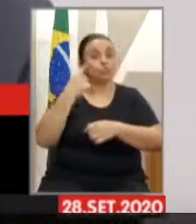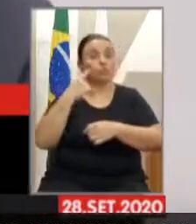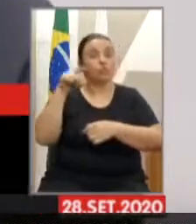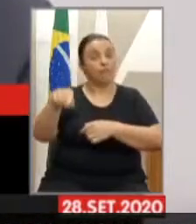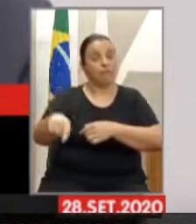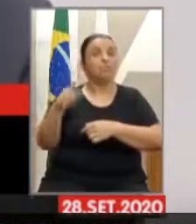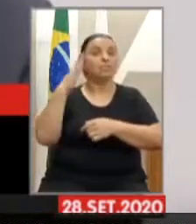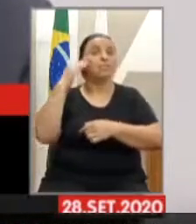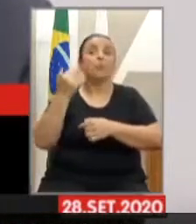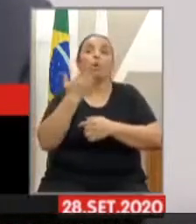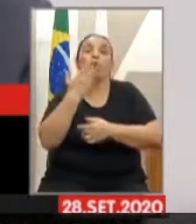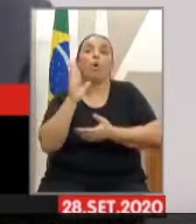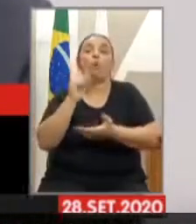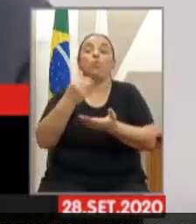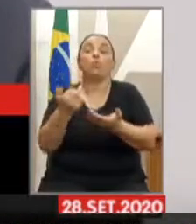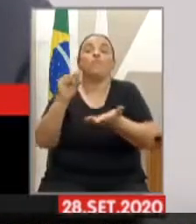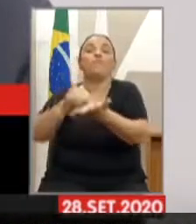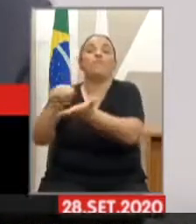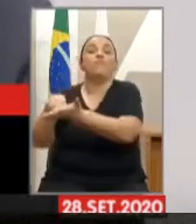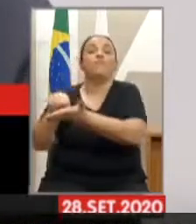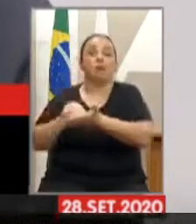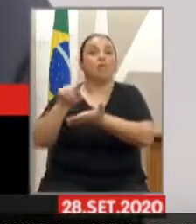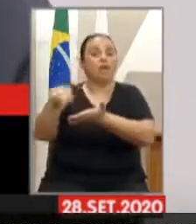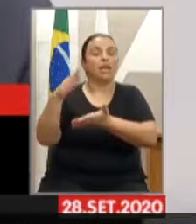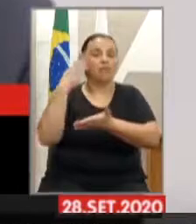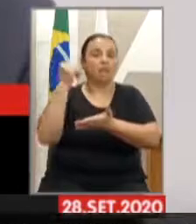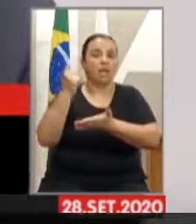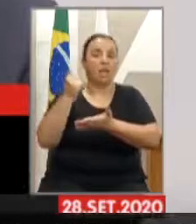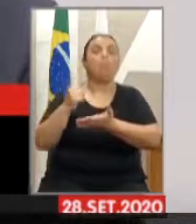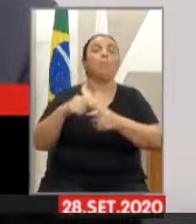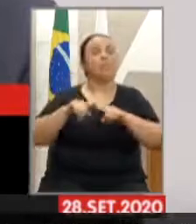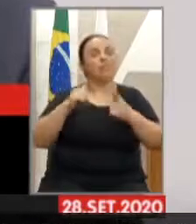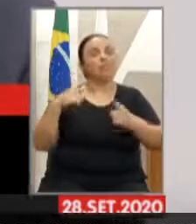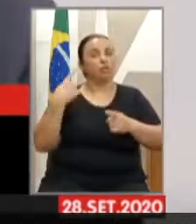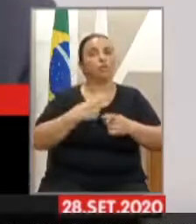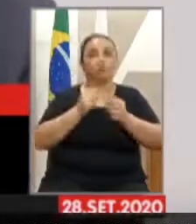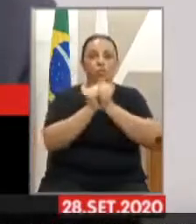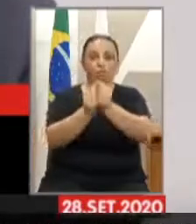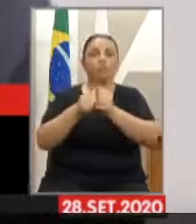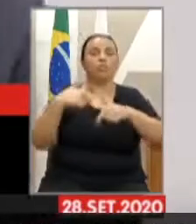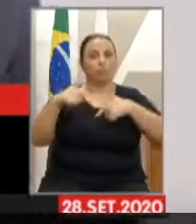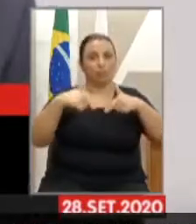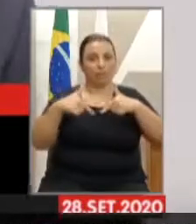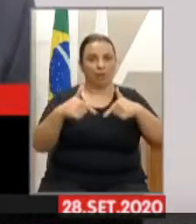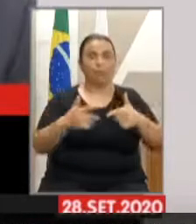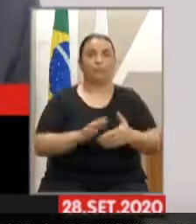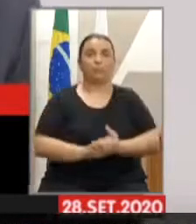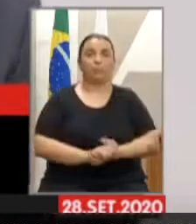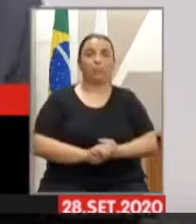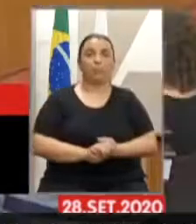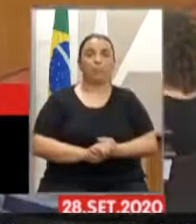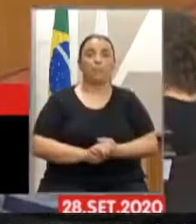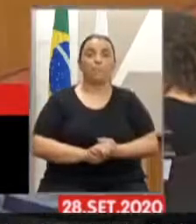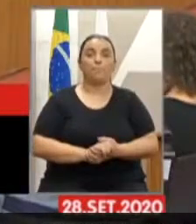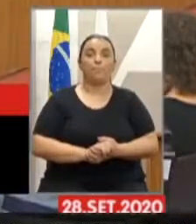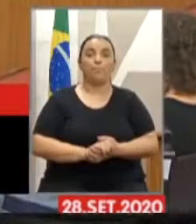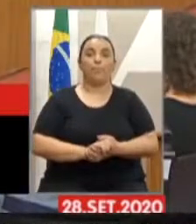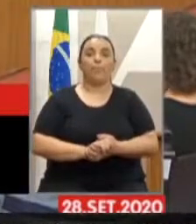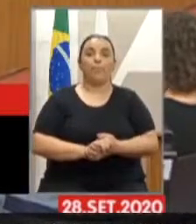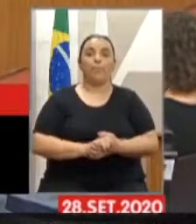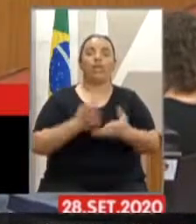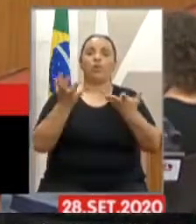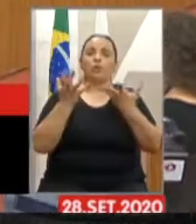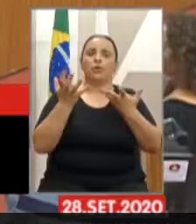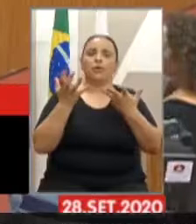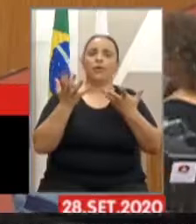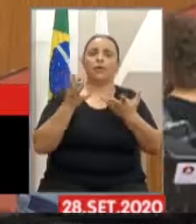dessa realidade. Mas vamos trabalhando, Denner, vamos trabalhar. Eu gostaria de perguntar se queria se manifestar,